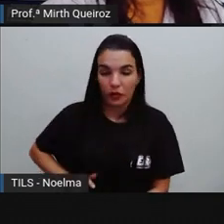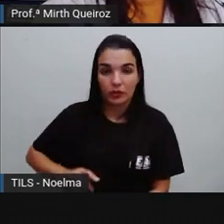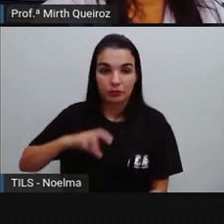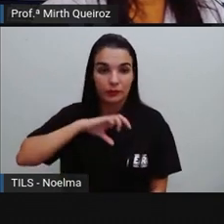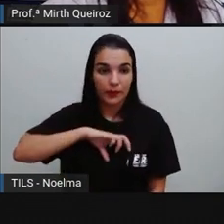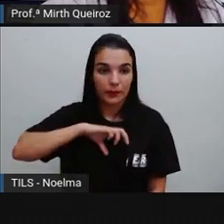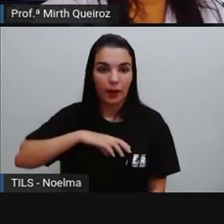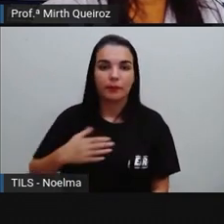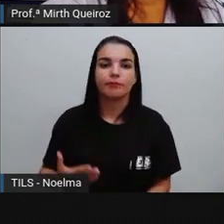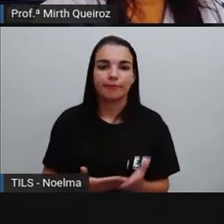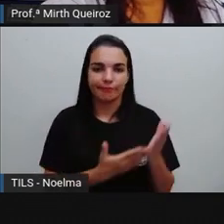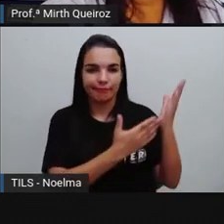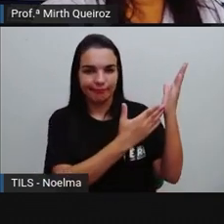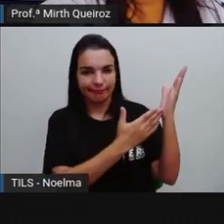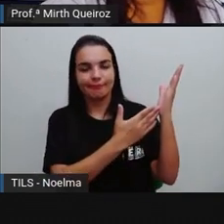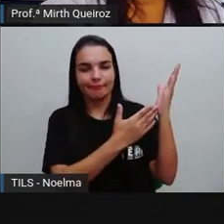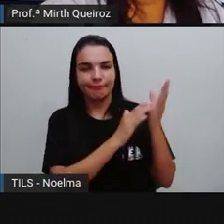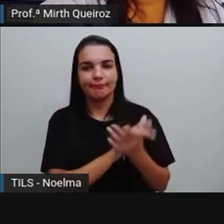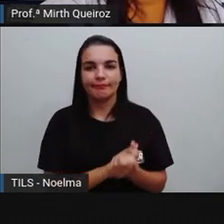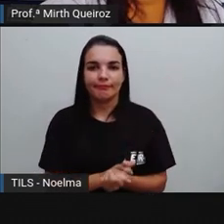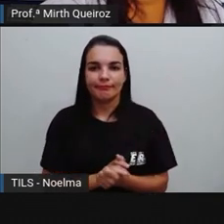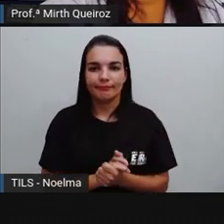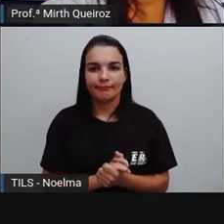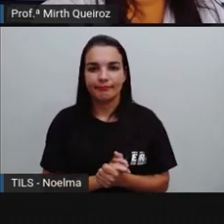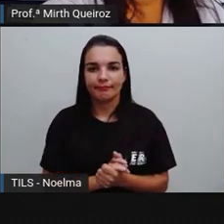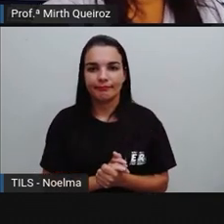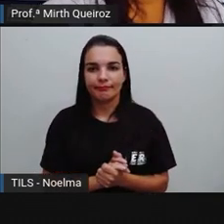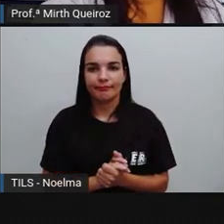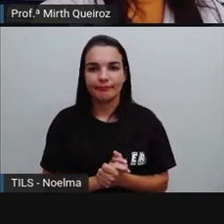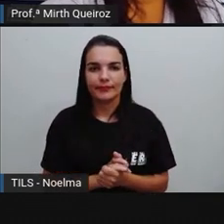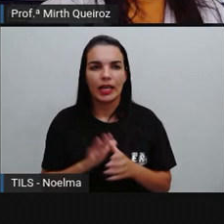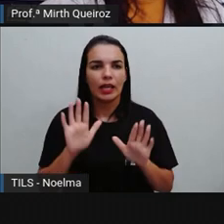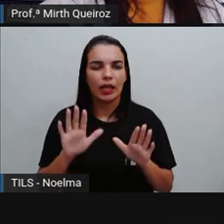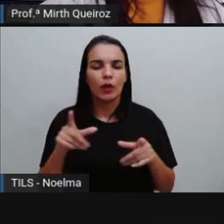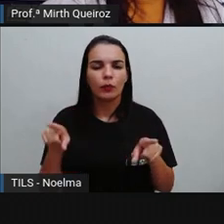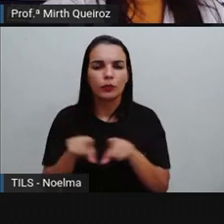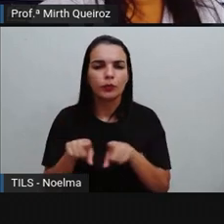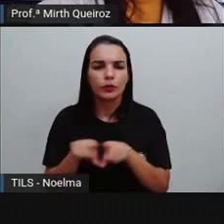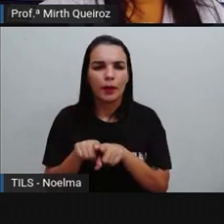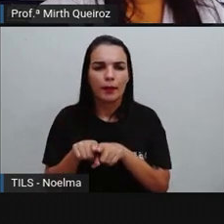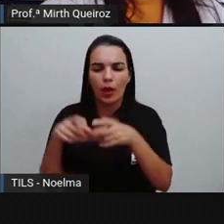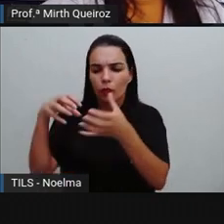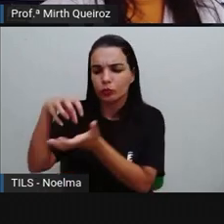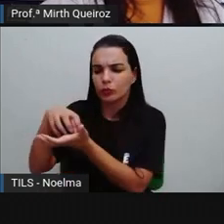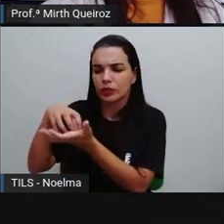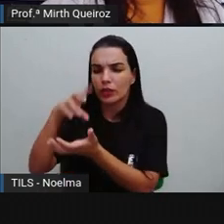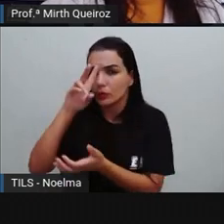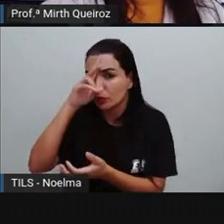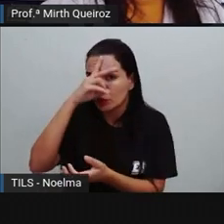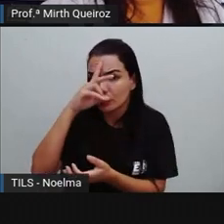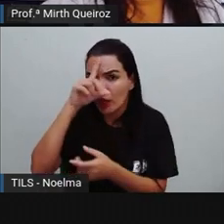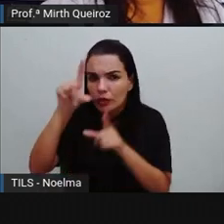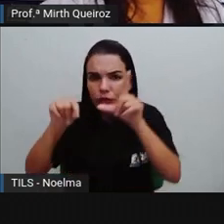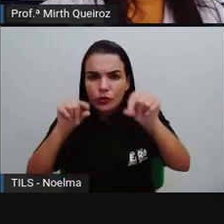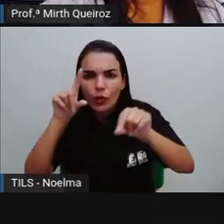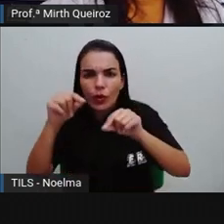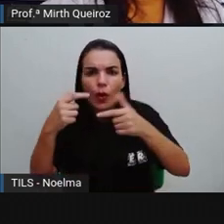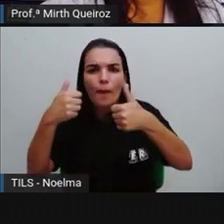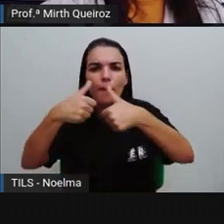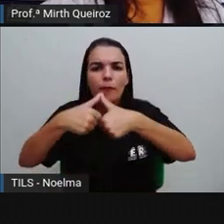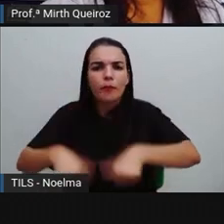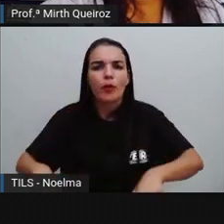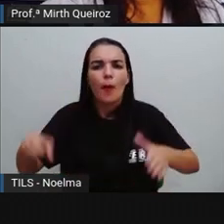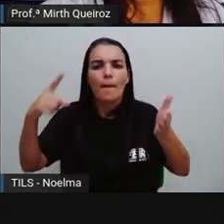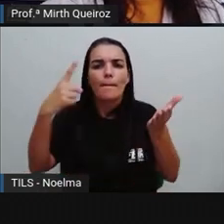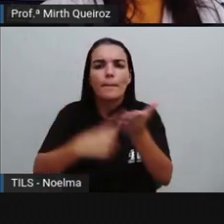esse local, que o Palácio Rio Branco. O centro histórico foi escolhido como